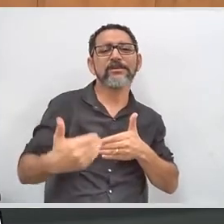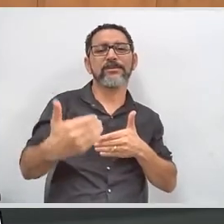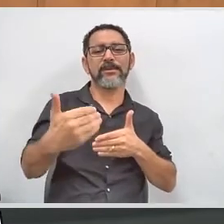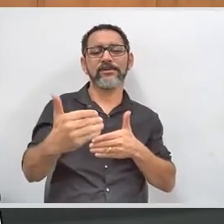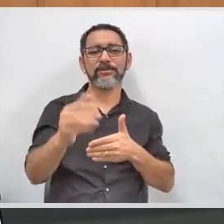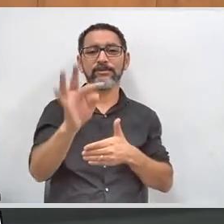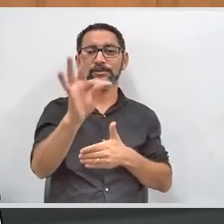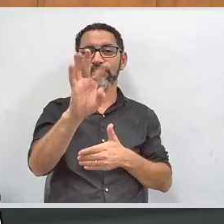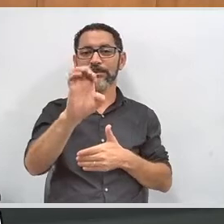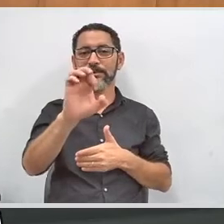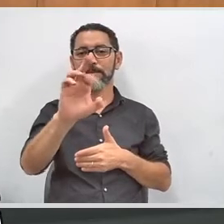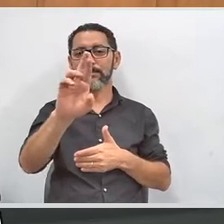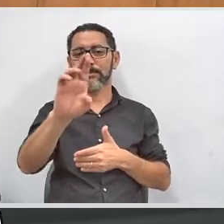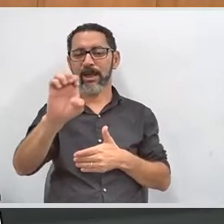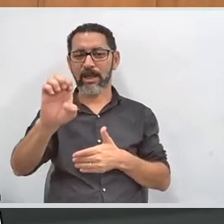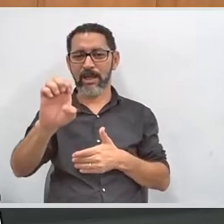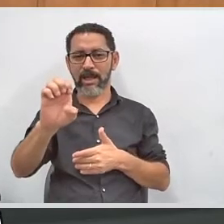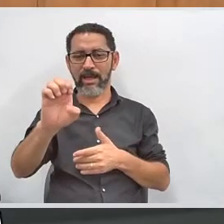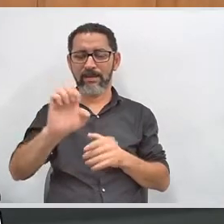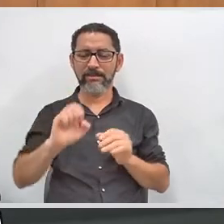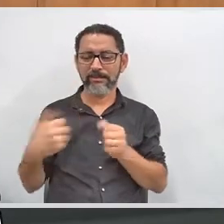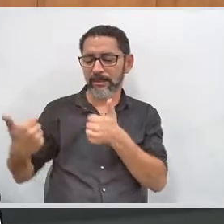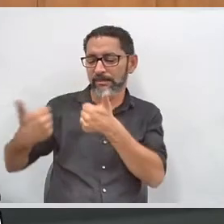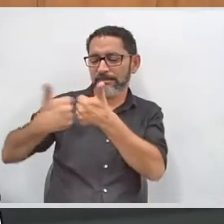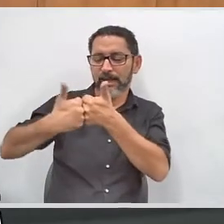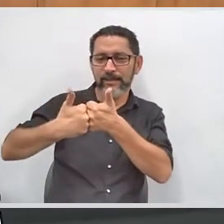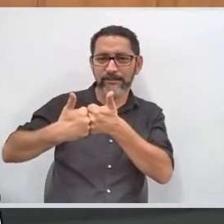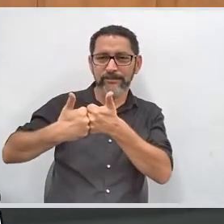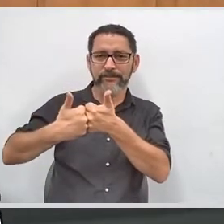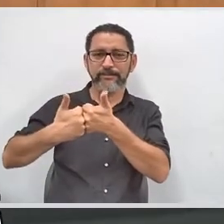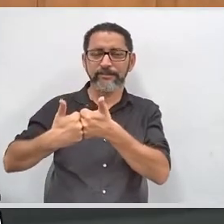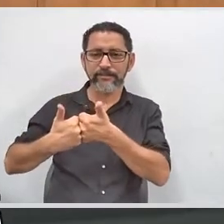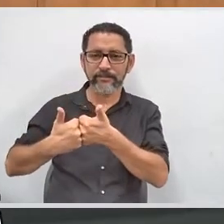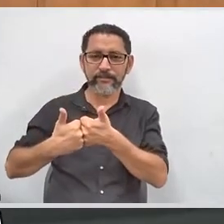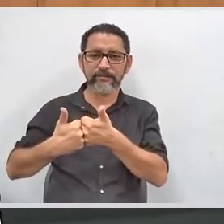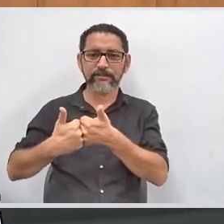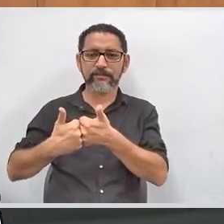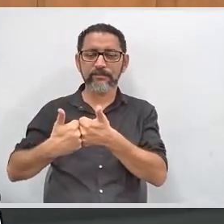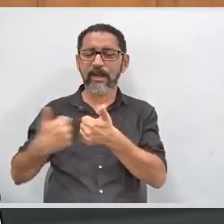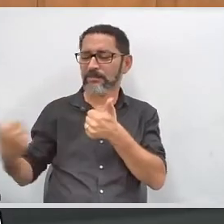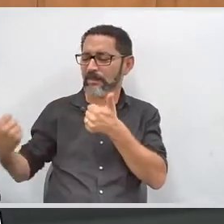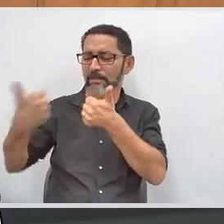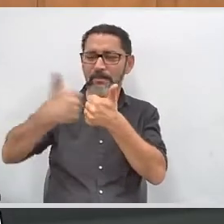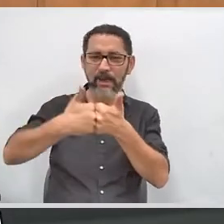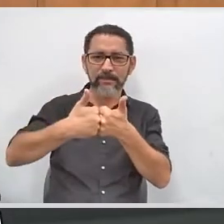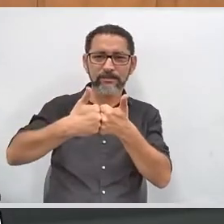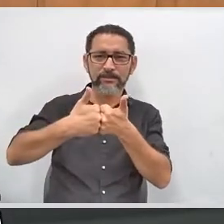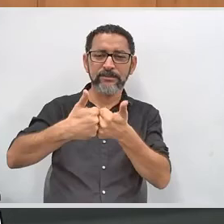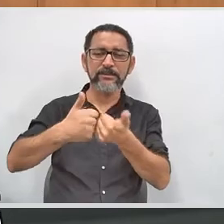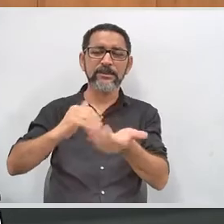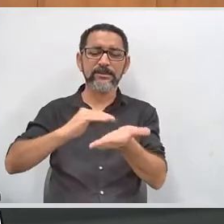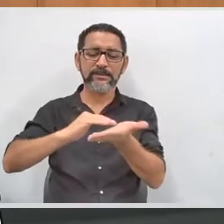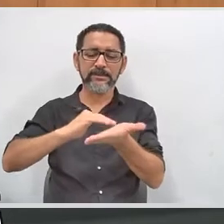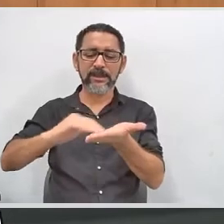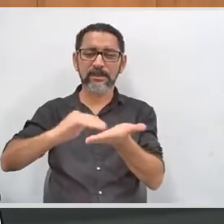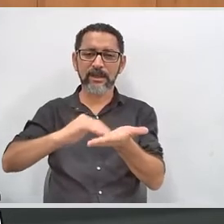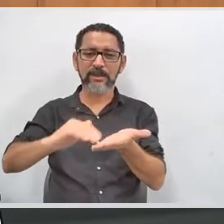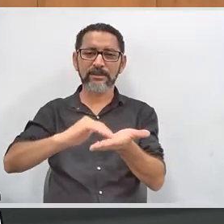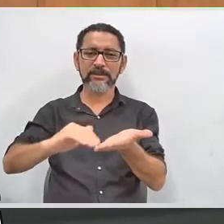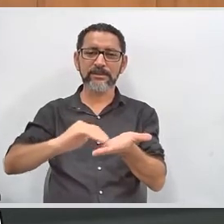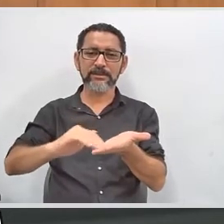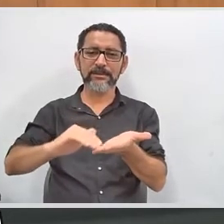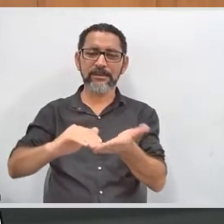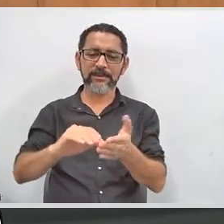pelo TRE estar próximo à Secretaria de Estado da Educação. Final de 80 e